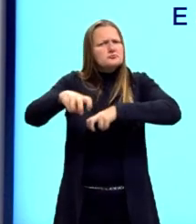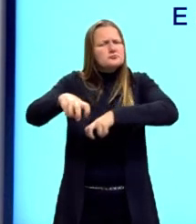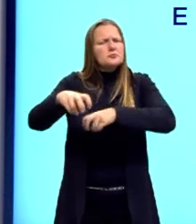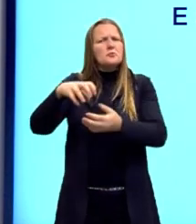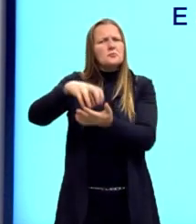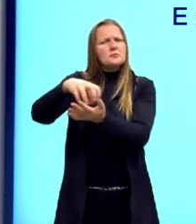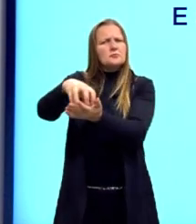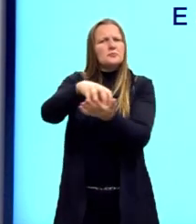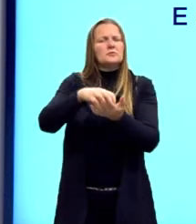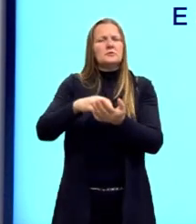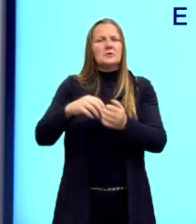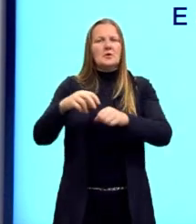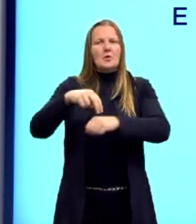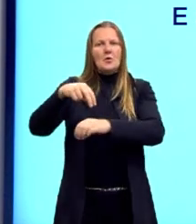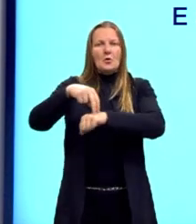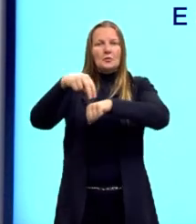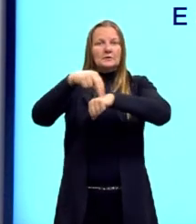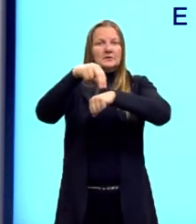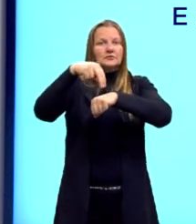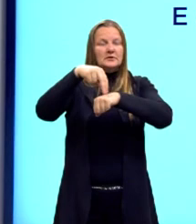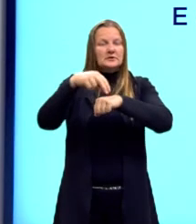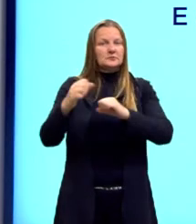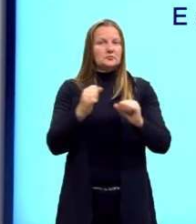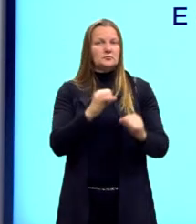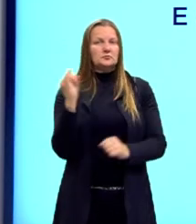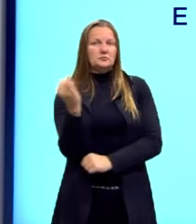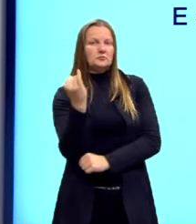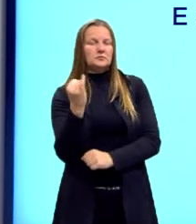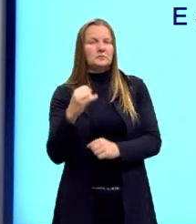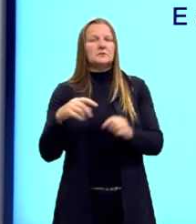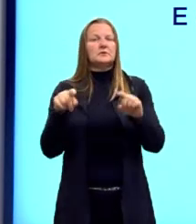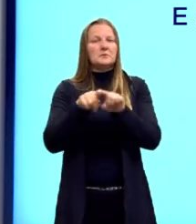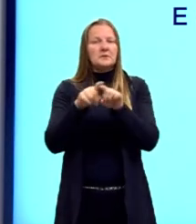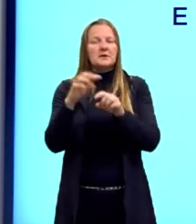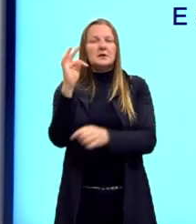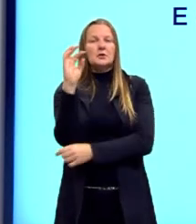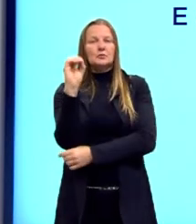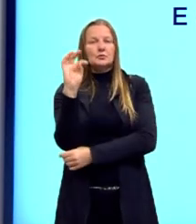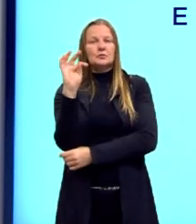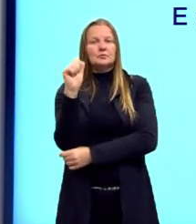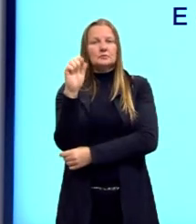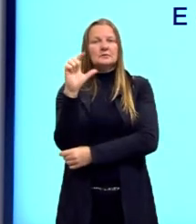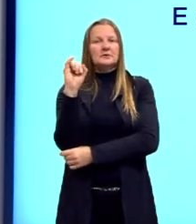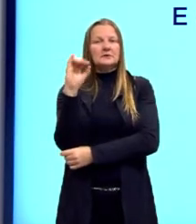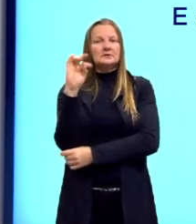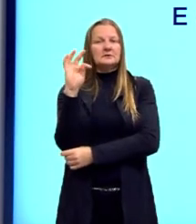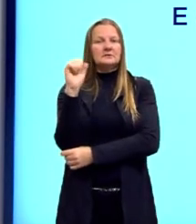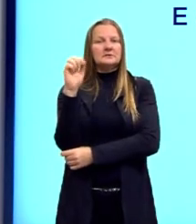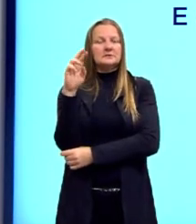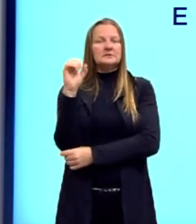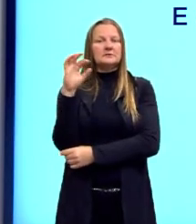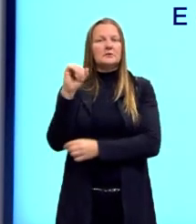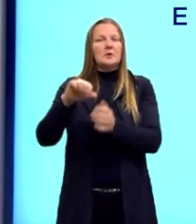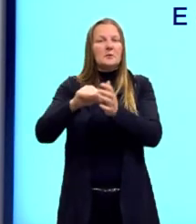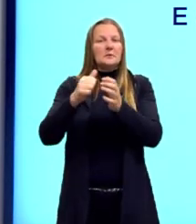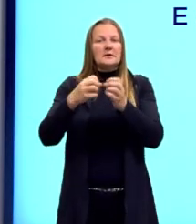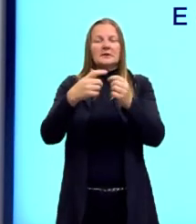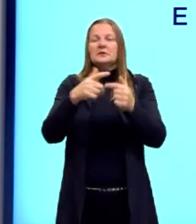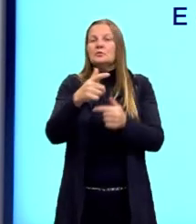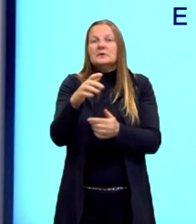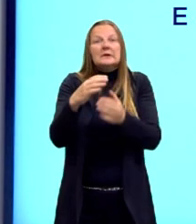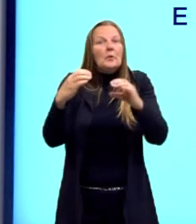a ascensão do nacionalismo e do totalitarismo. Então, tanto a Primeira Guerra, né, ainda não tem os regimes